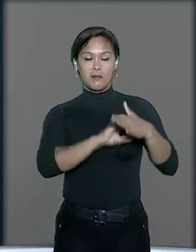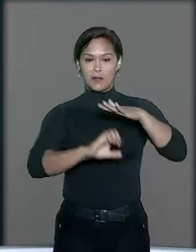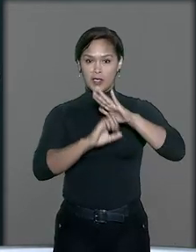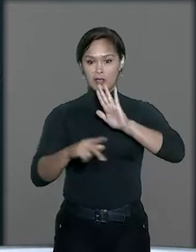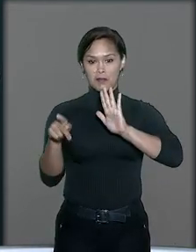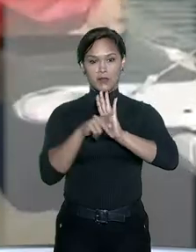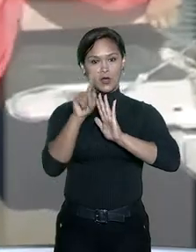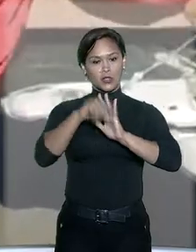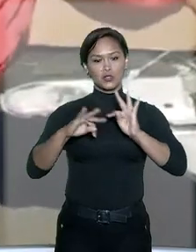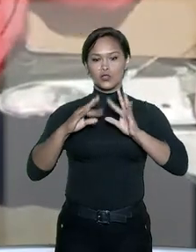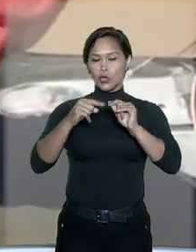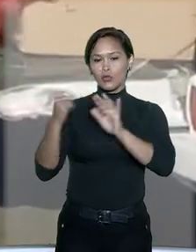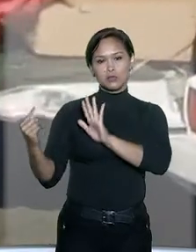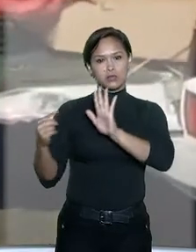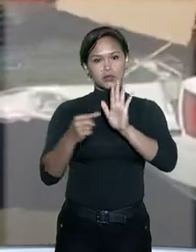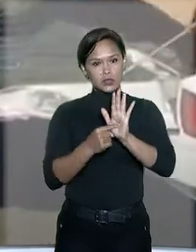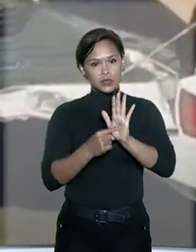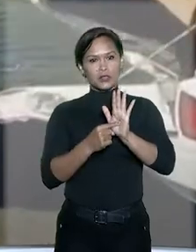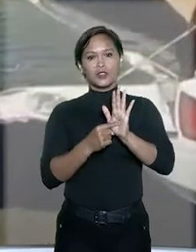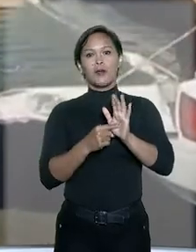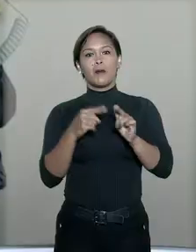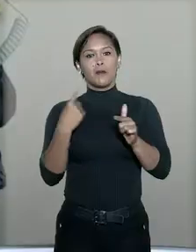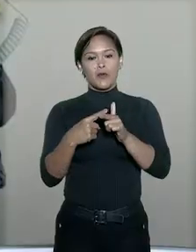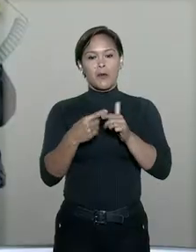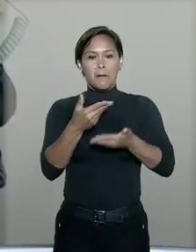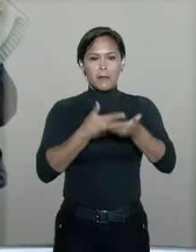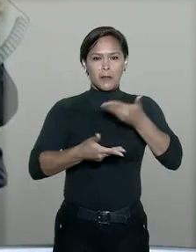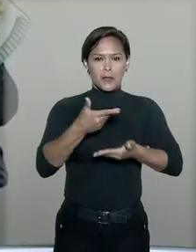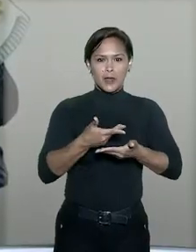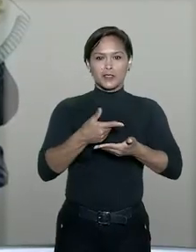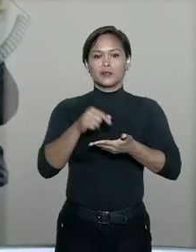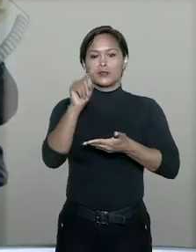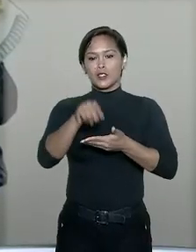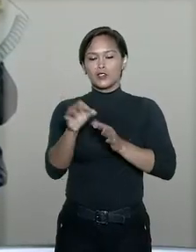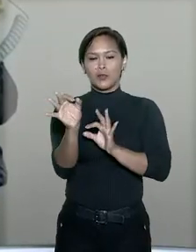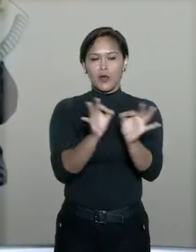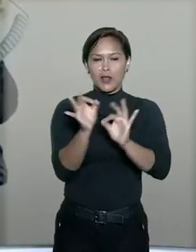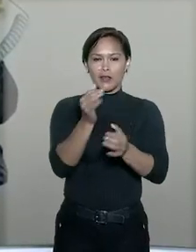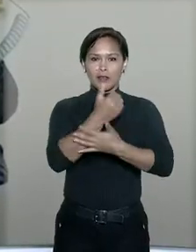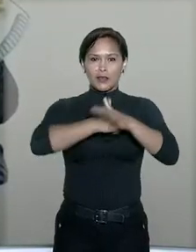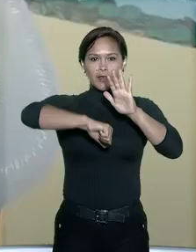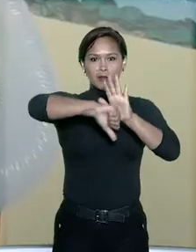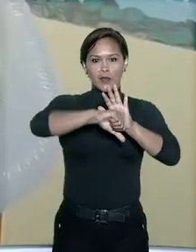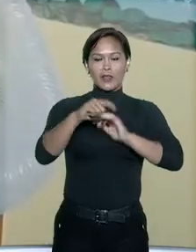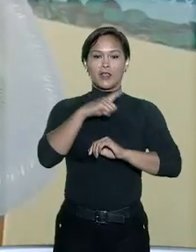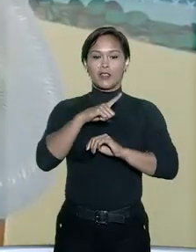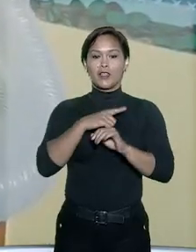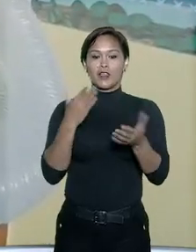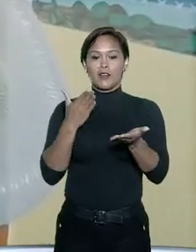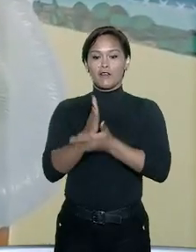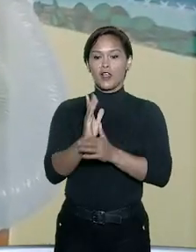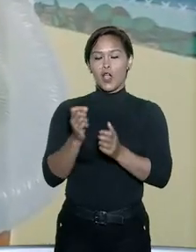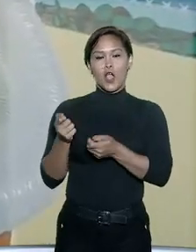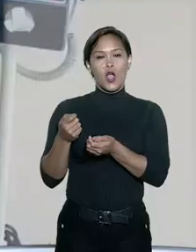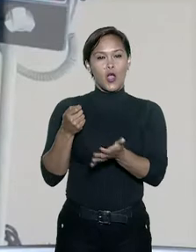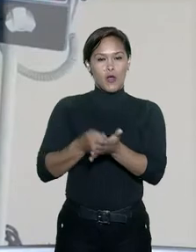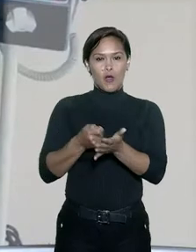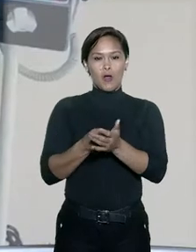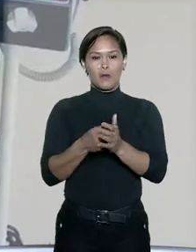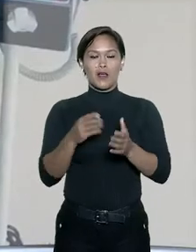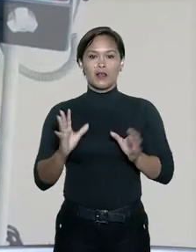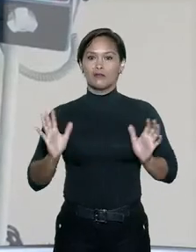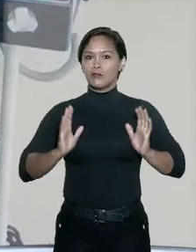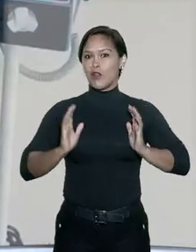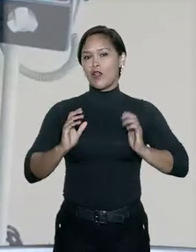Todos foram denunciados por supostamente fazerem parte de uma organização criminosa que teria efetuado a compra superfaturada de